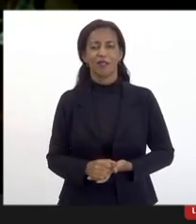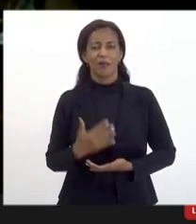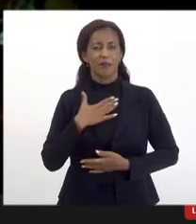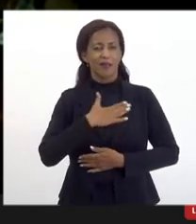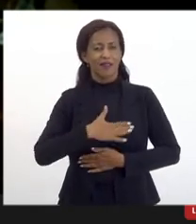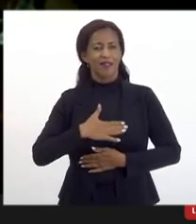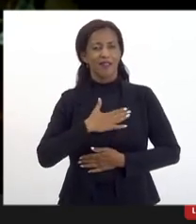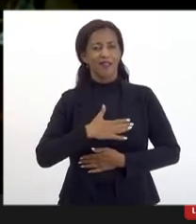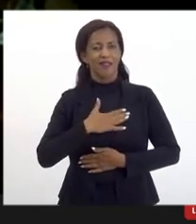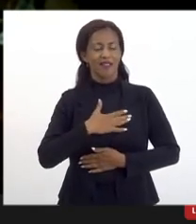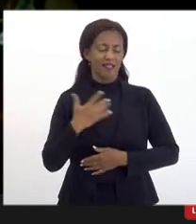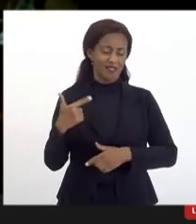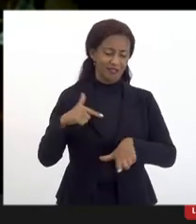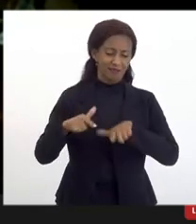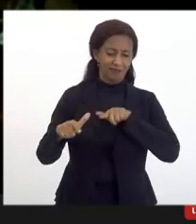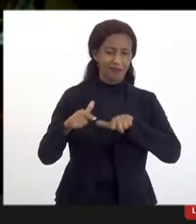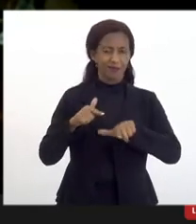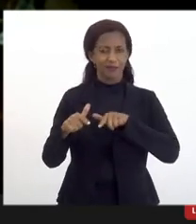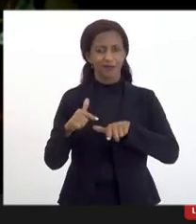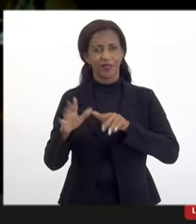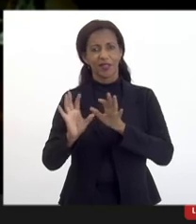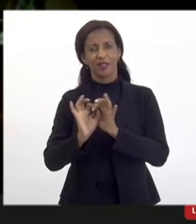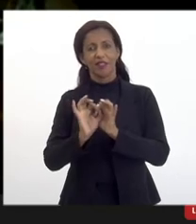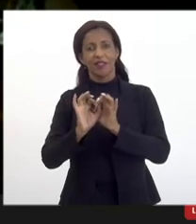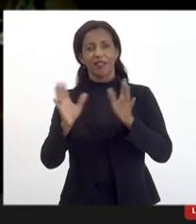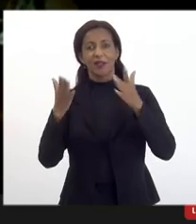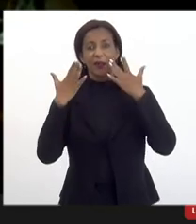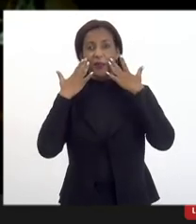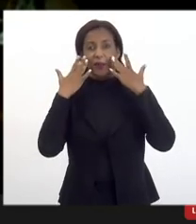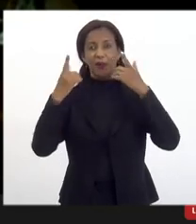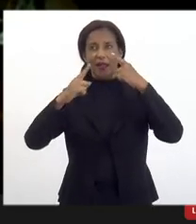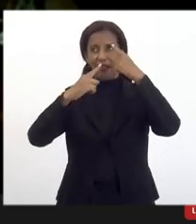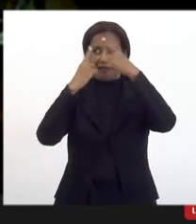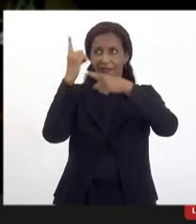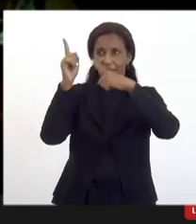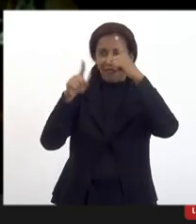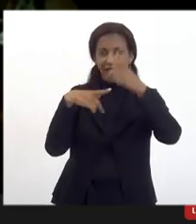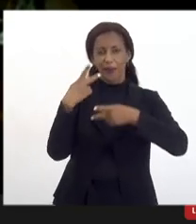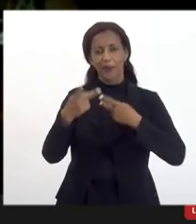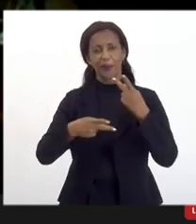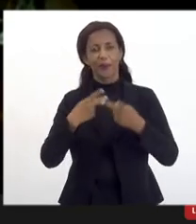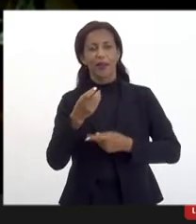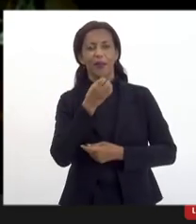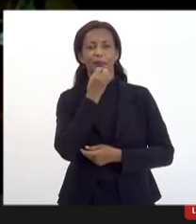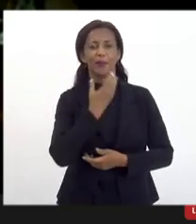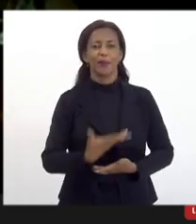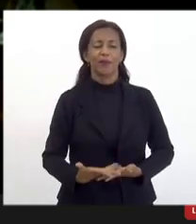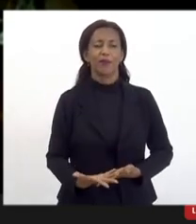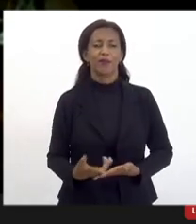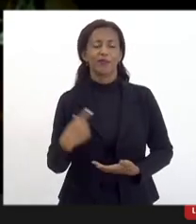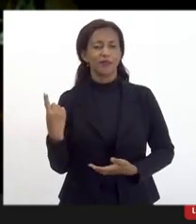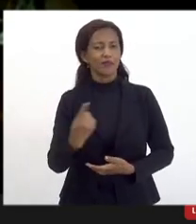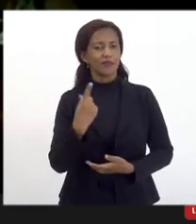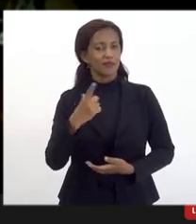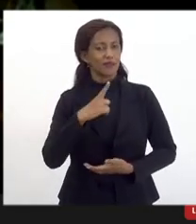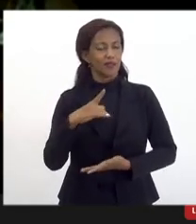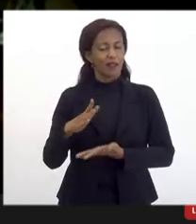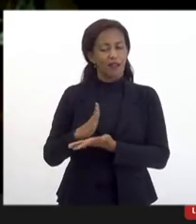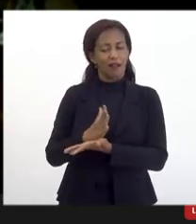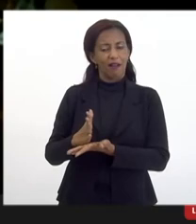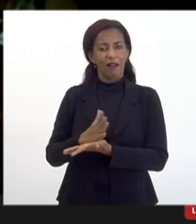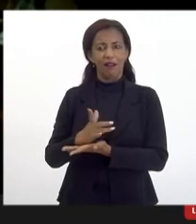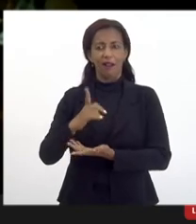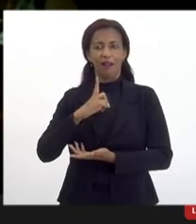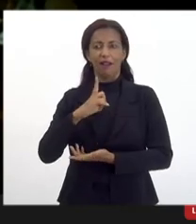agradável esse tipo de trabalho onde a gente tem liberdade de expressar as ideias eu acho que é muito bom e a gente alguma coisa até